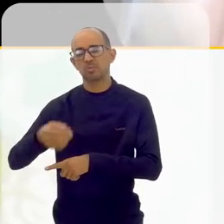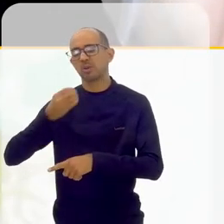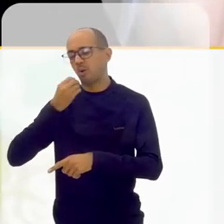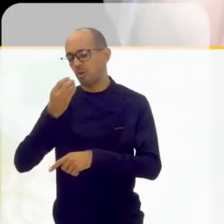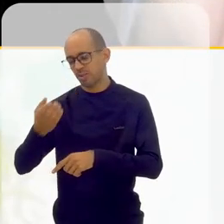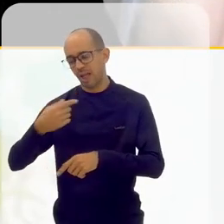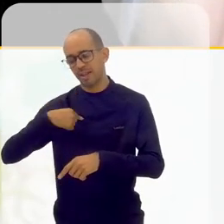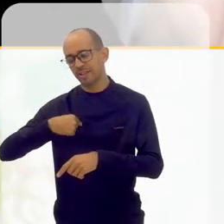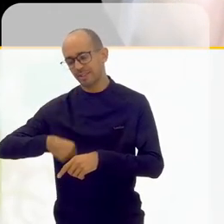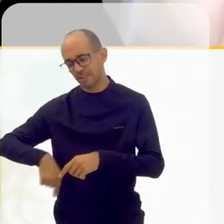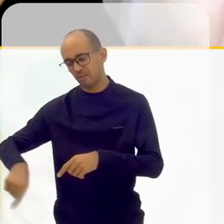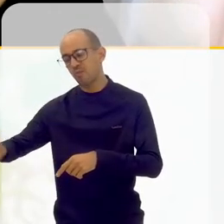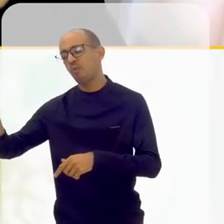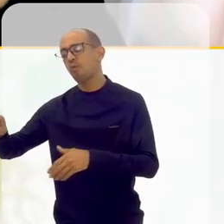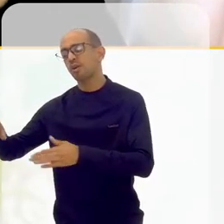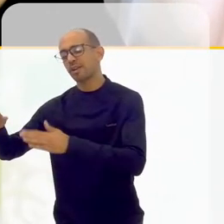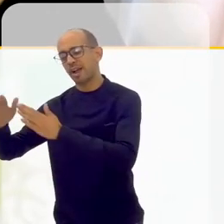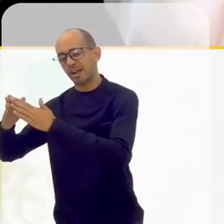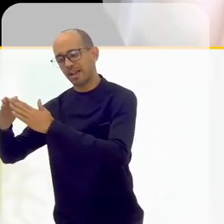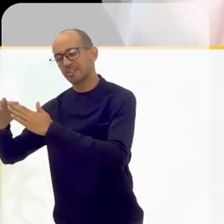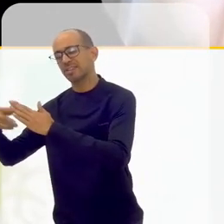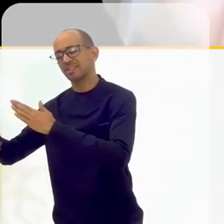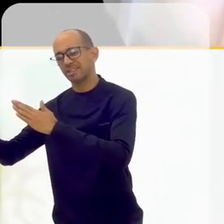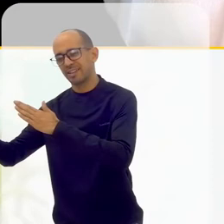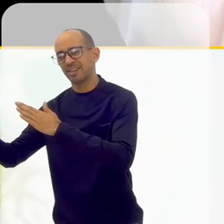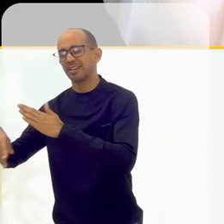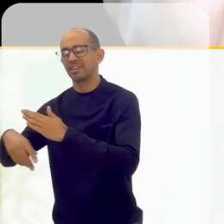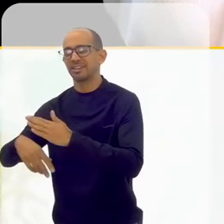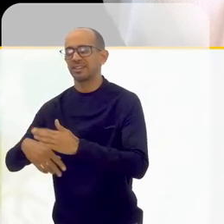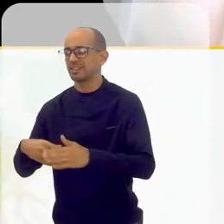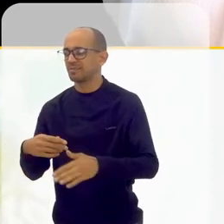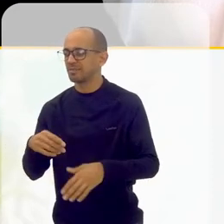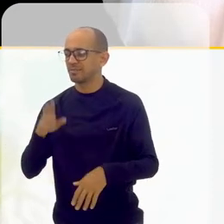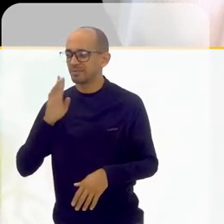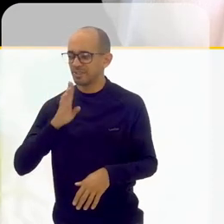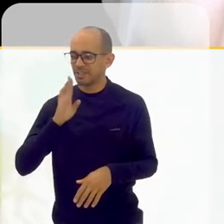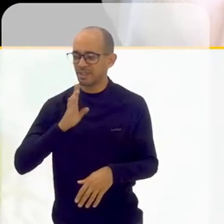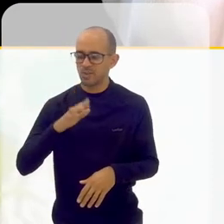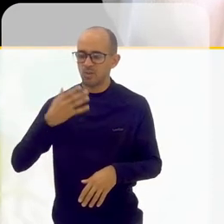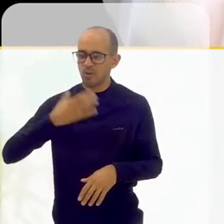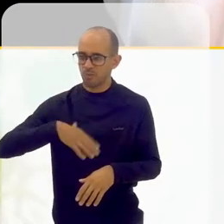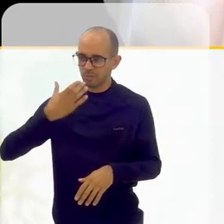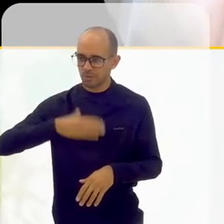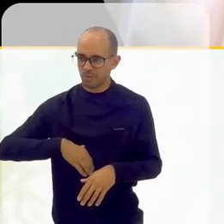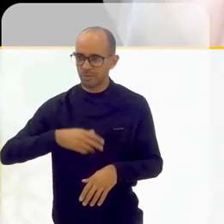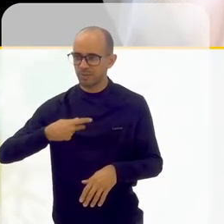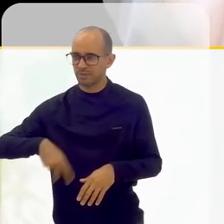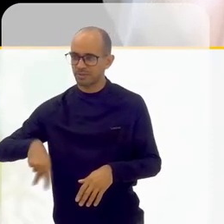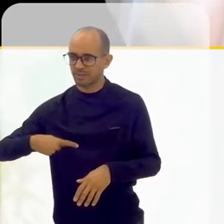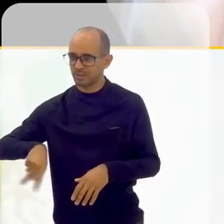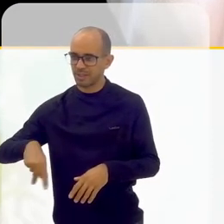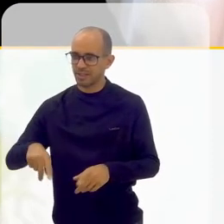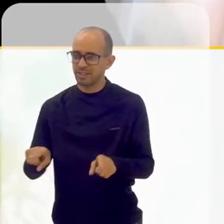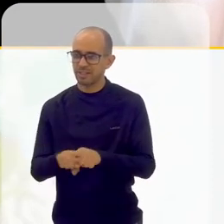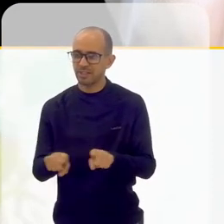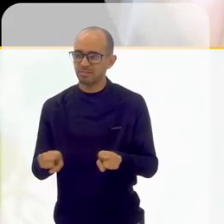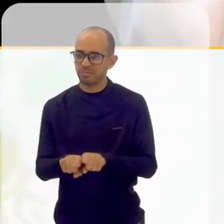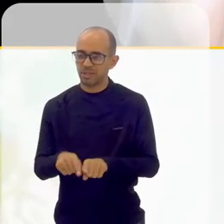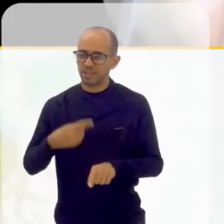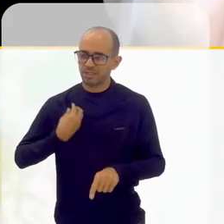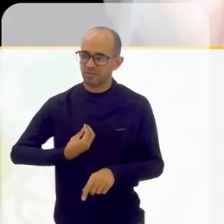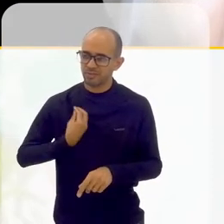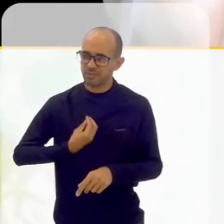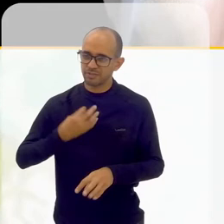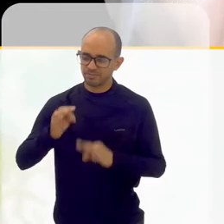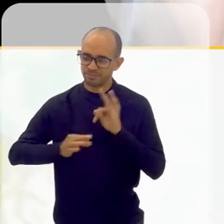com o seu profissional e levamos ele no cinema. Sabe? Que experiência. E o comportamento dele dentro da própria residência terapêutica junto